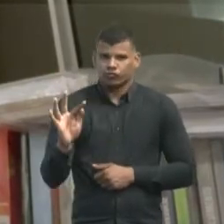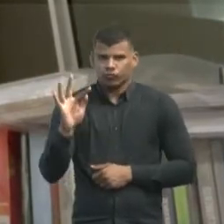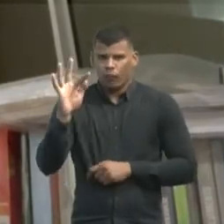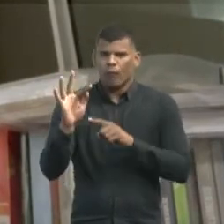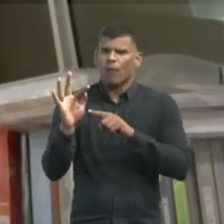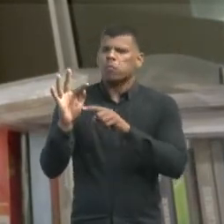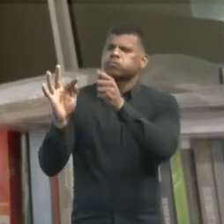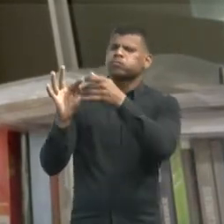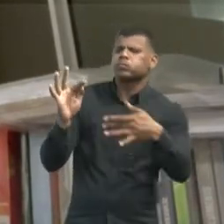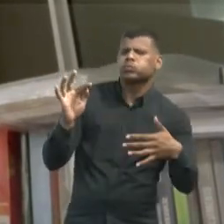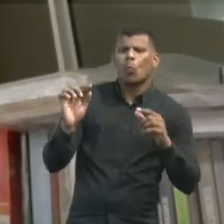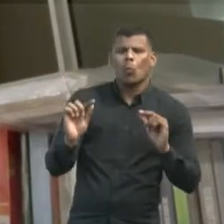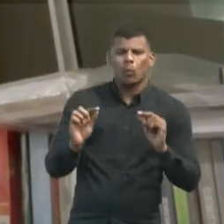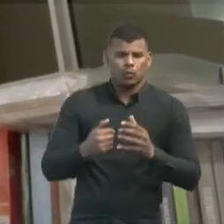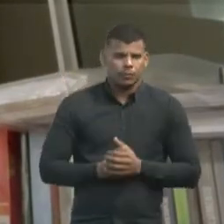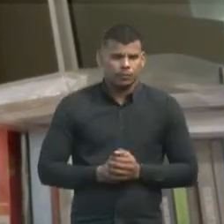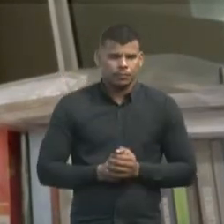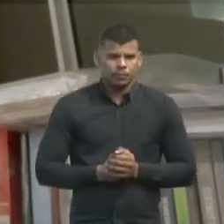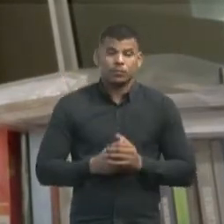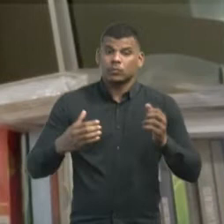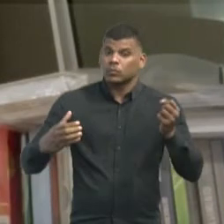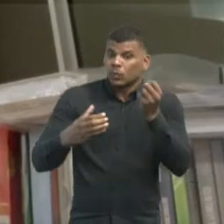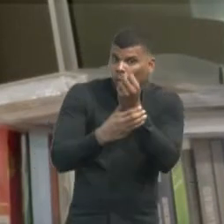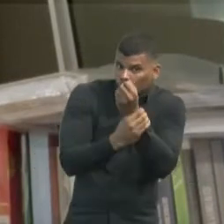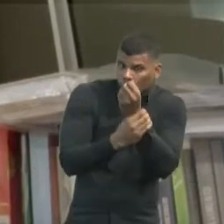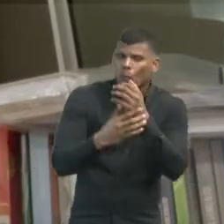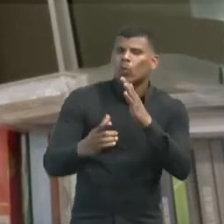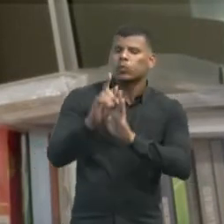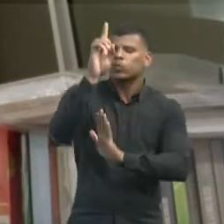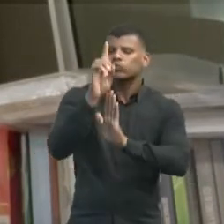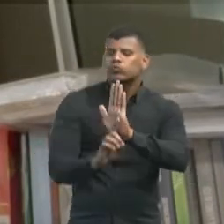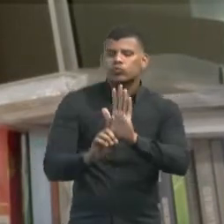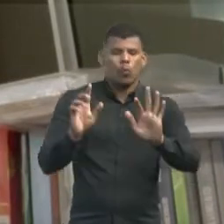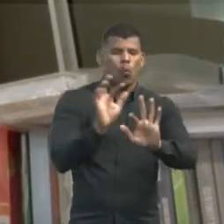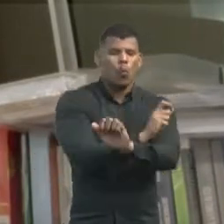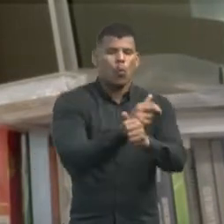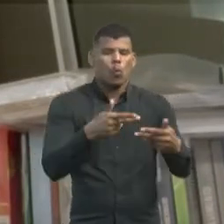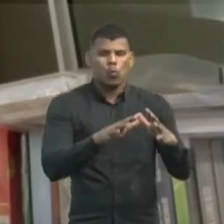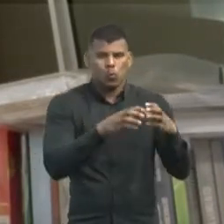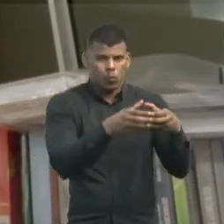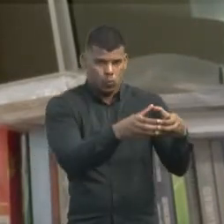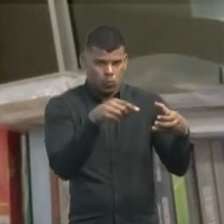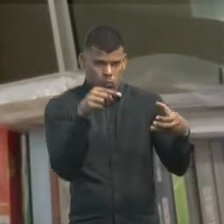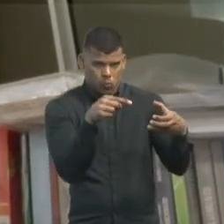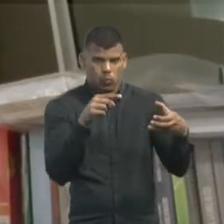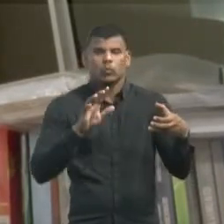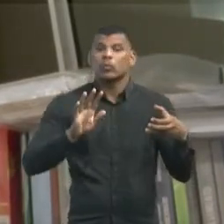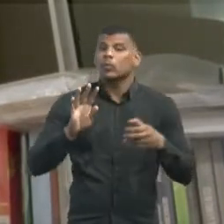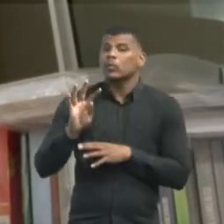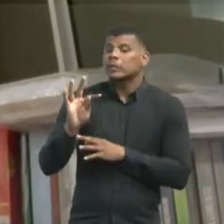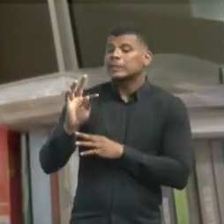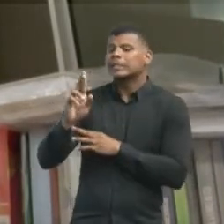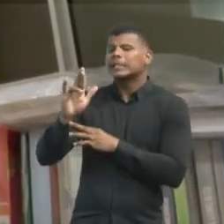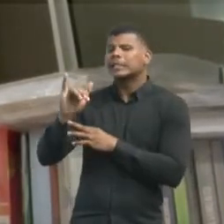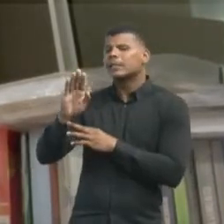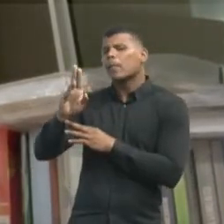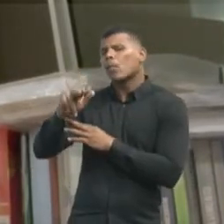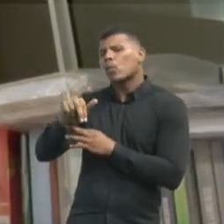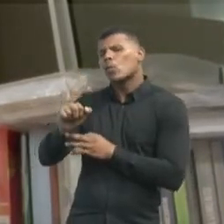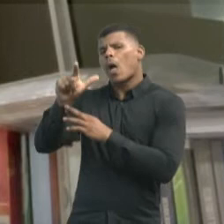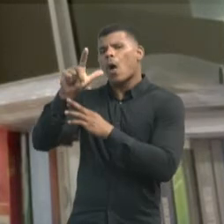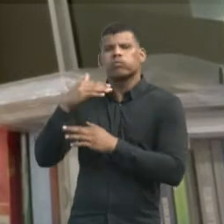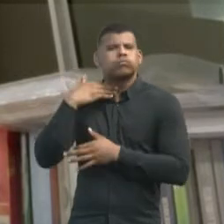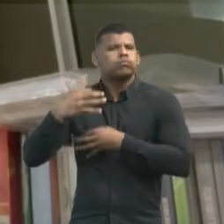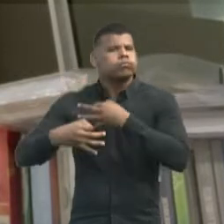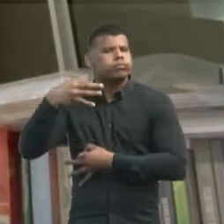qual ficou assegurado o direito dos animais e o tribunal entendeu, ao julgar